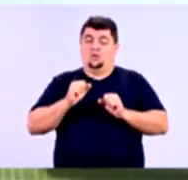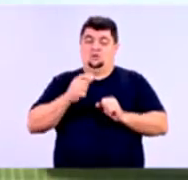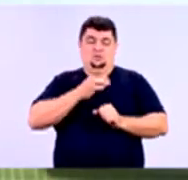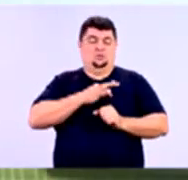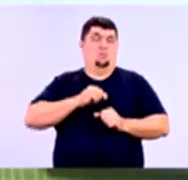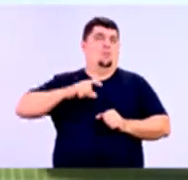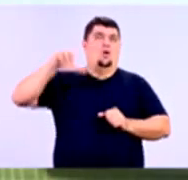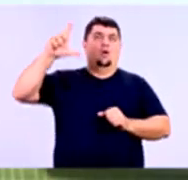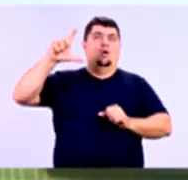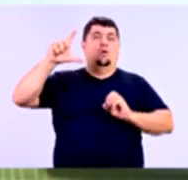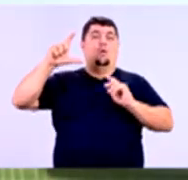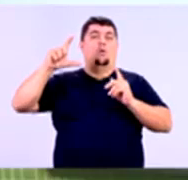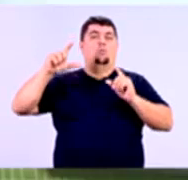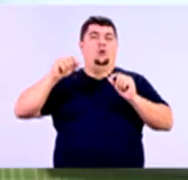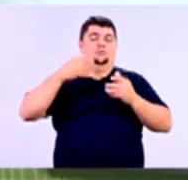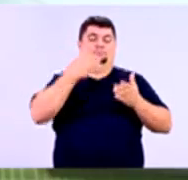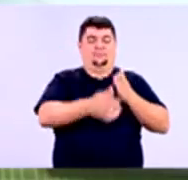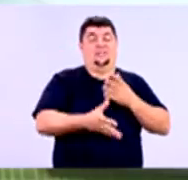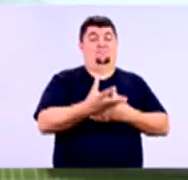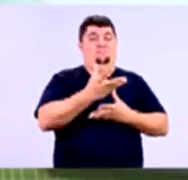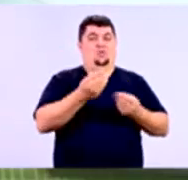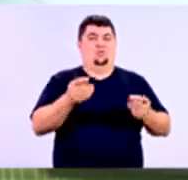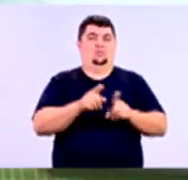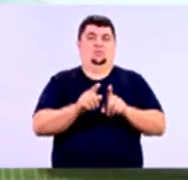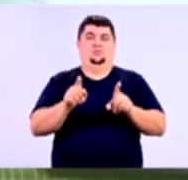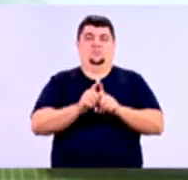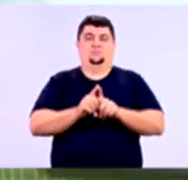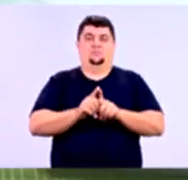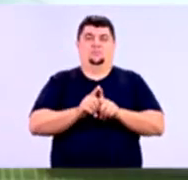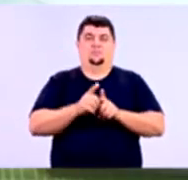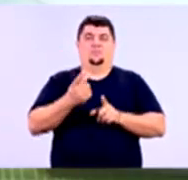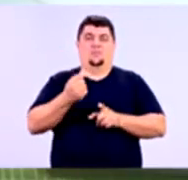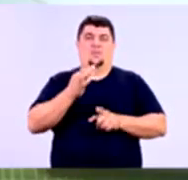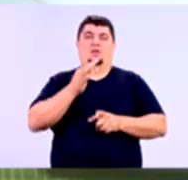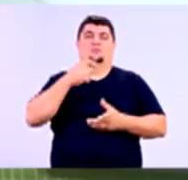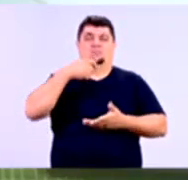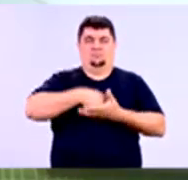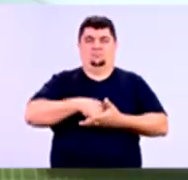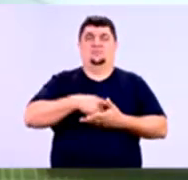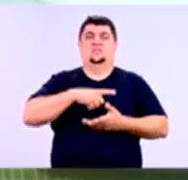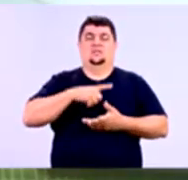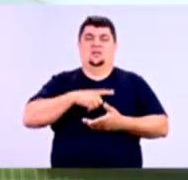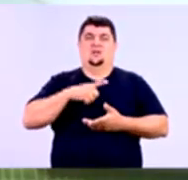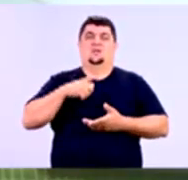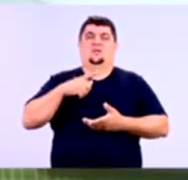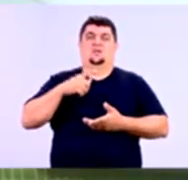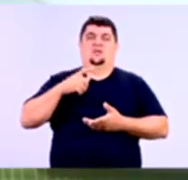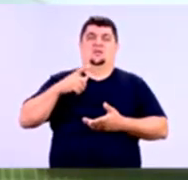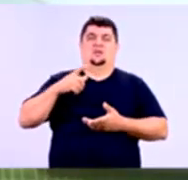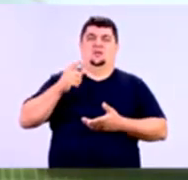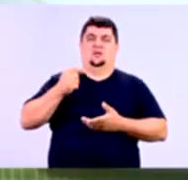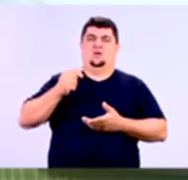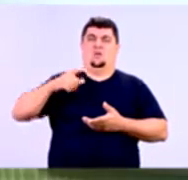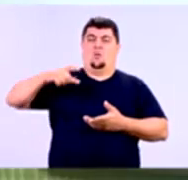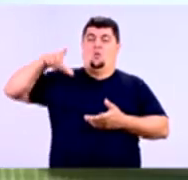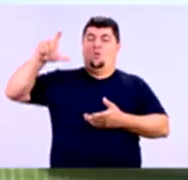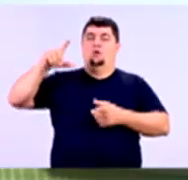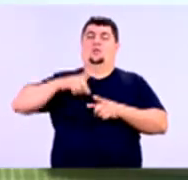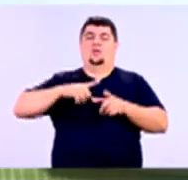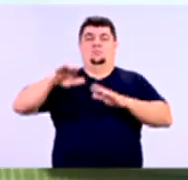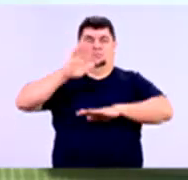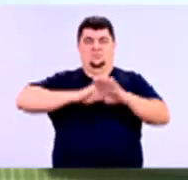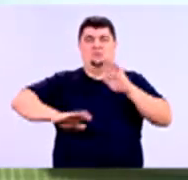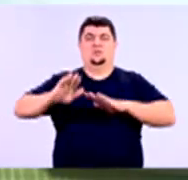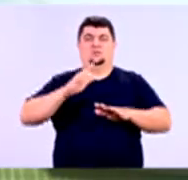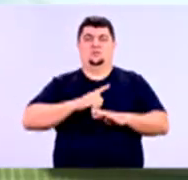muito pouco retorno. Retorno, normalmente, tem bastante risco quando é muito retorno. Então,